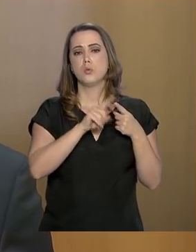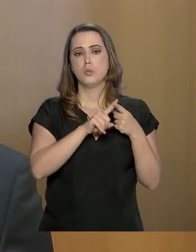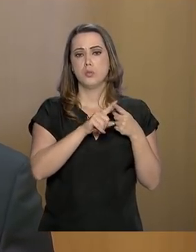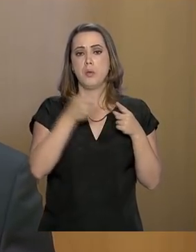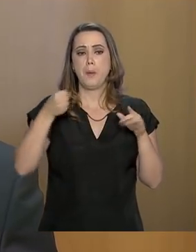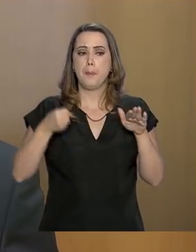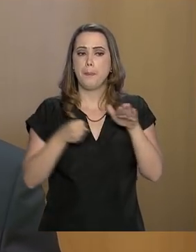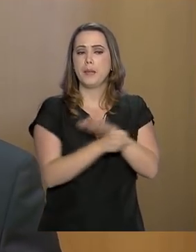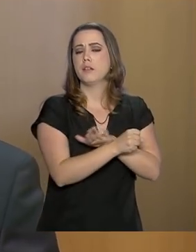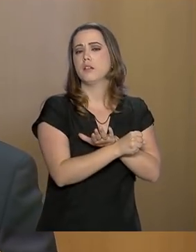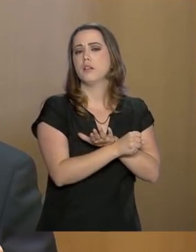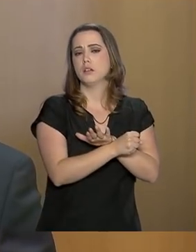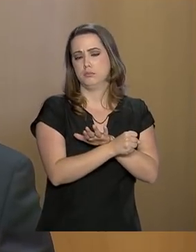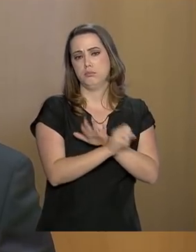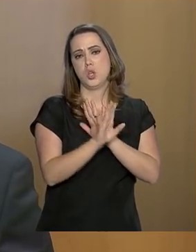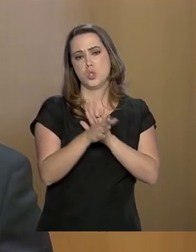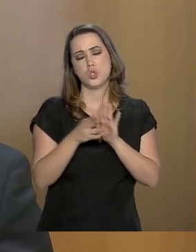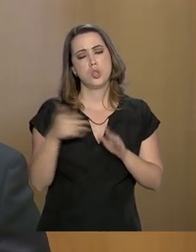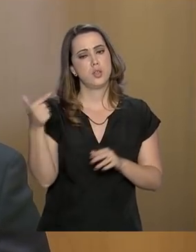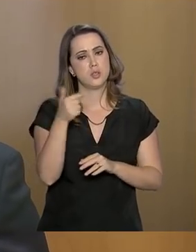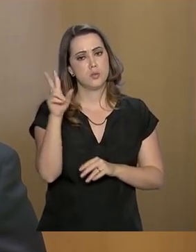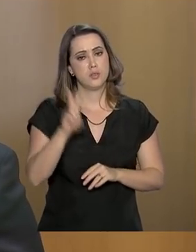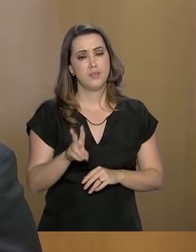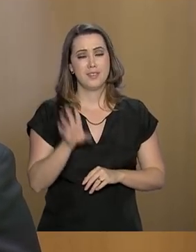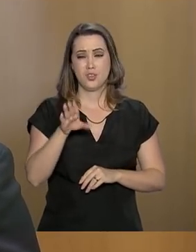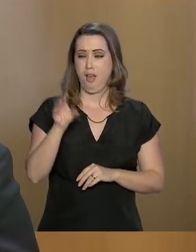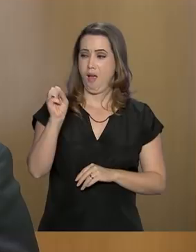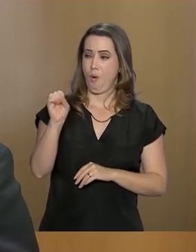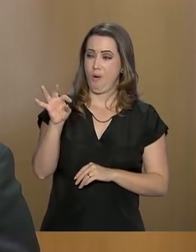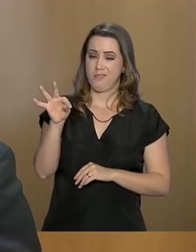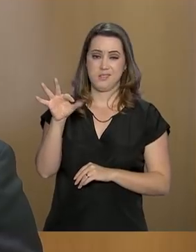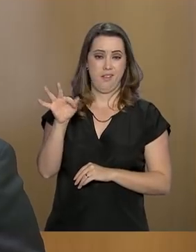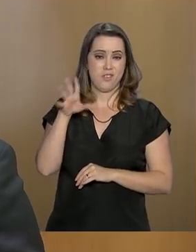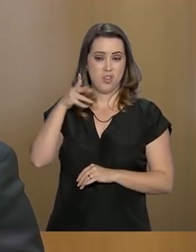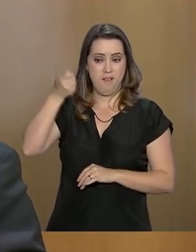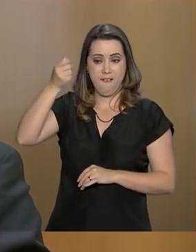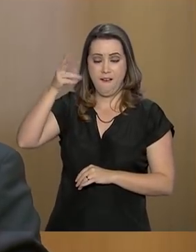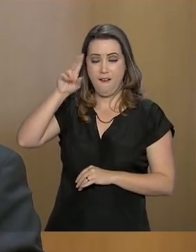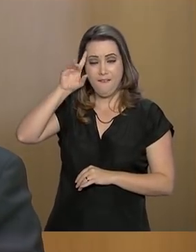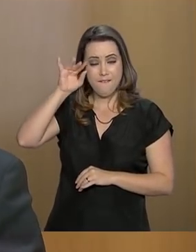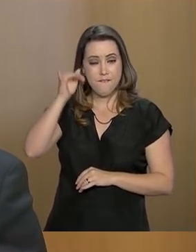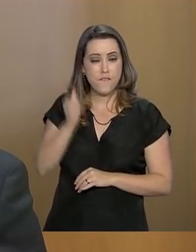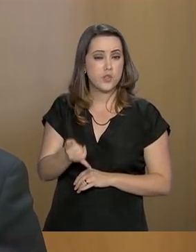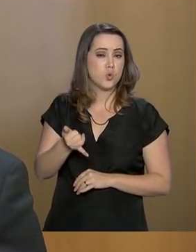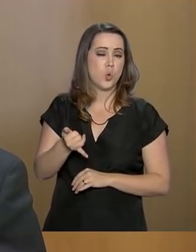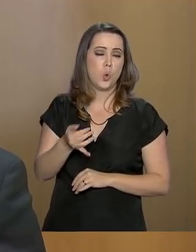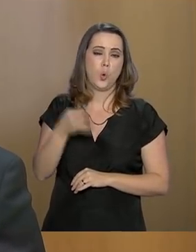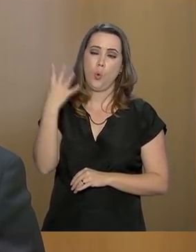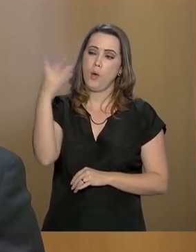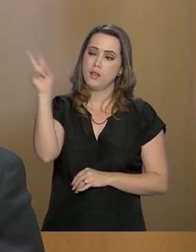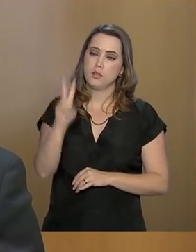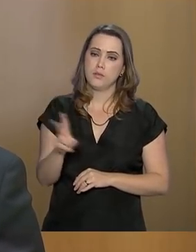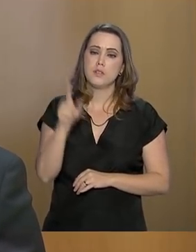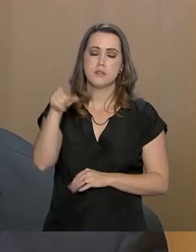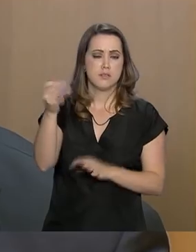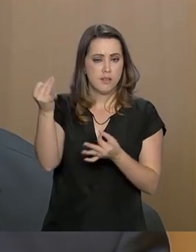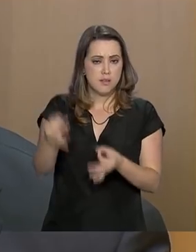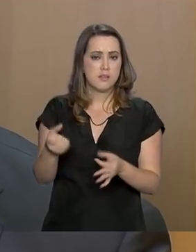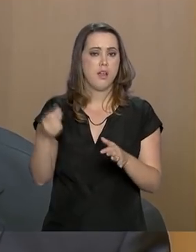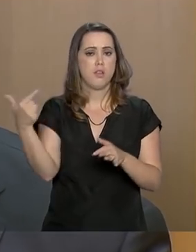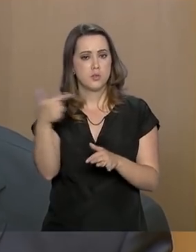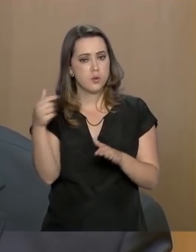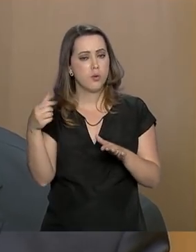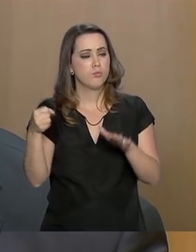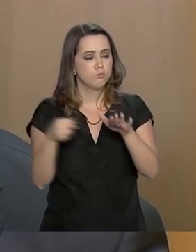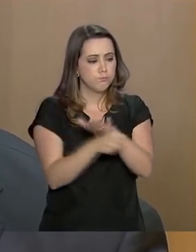segunda instância. O Supremo já afirmou quatro vezes que ela é constitucional. Nós queremos deixar isso claro na legislação ordinária. O